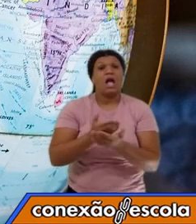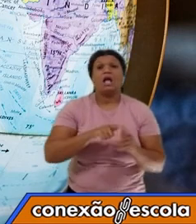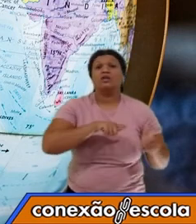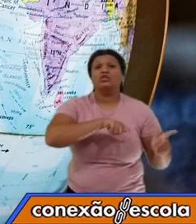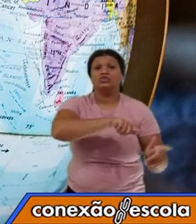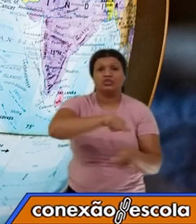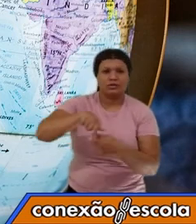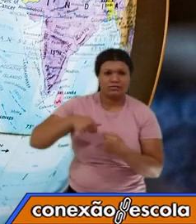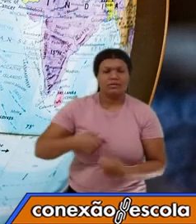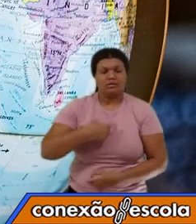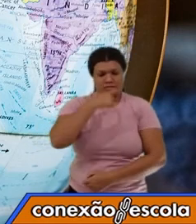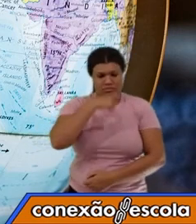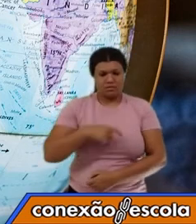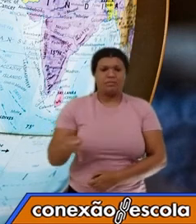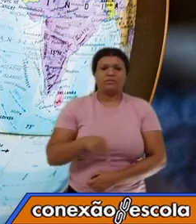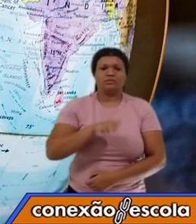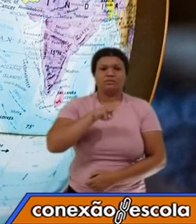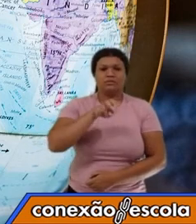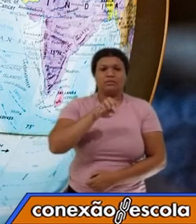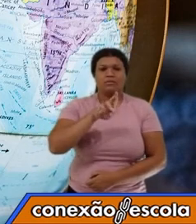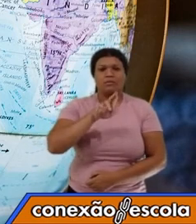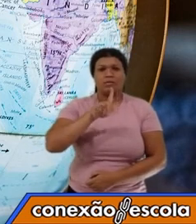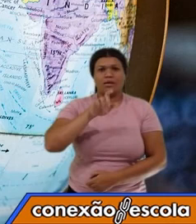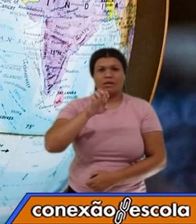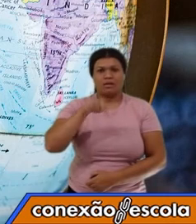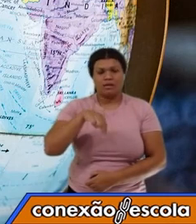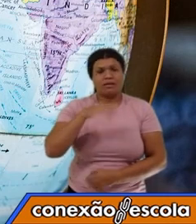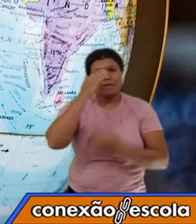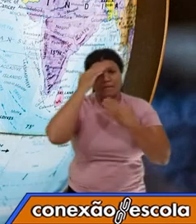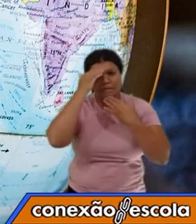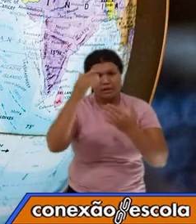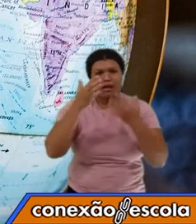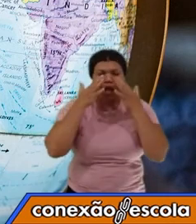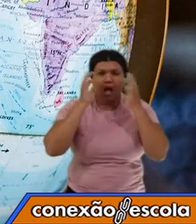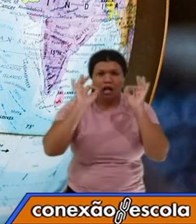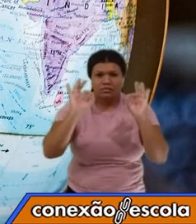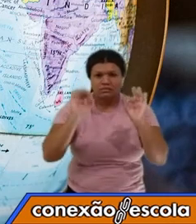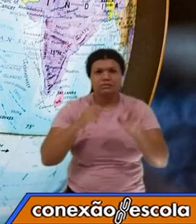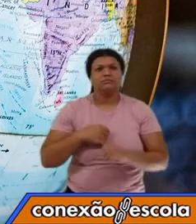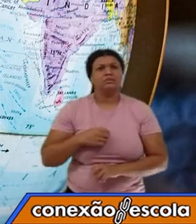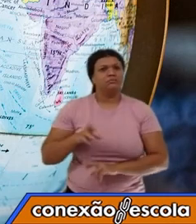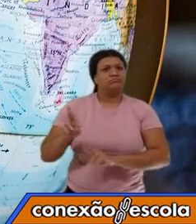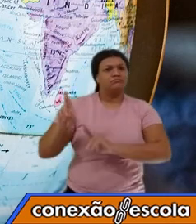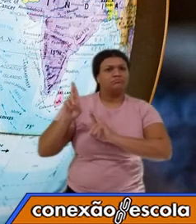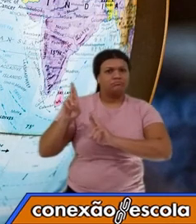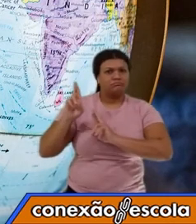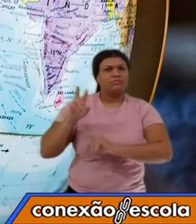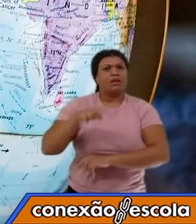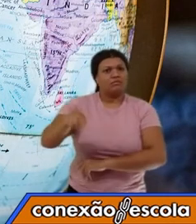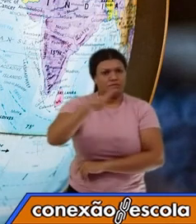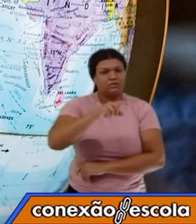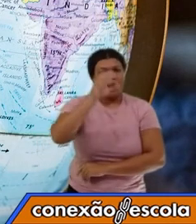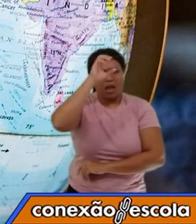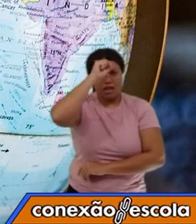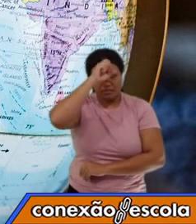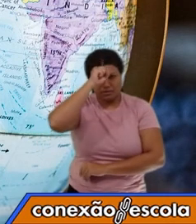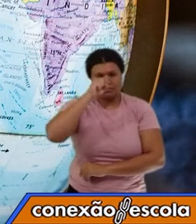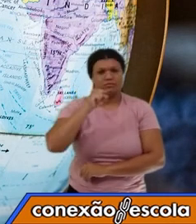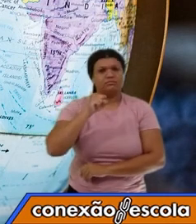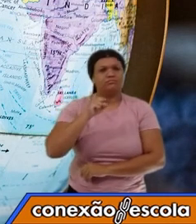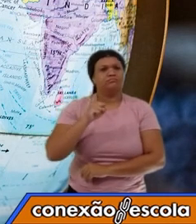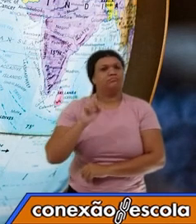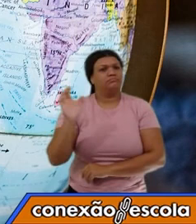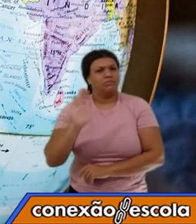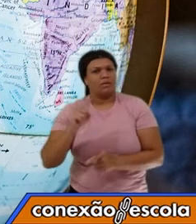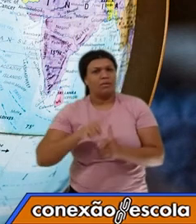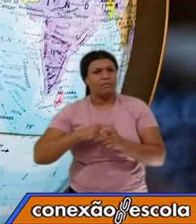Geografia. Eu sou o professor Werling. Obrigado pela sua atenção. Espero que você tenha aprendido. Até